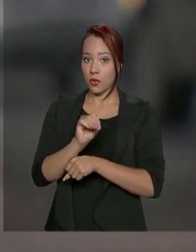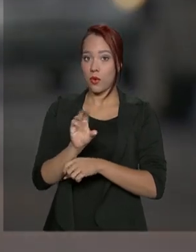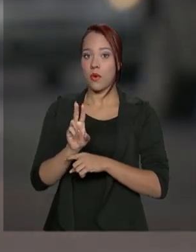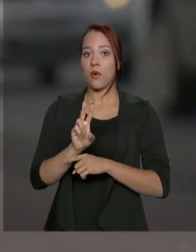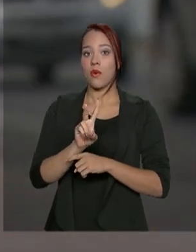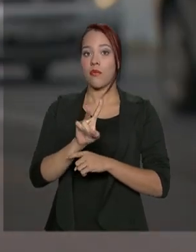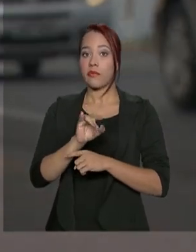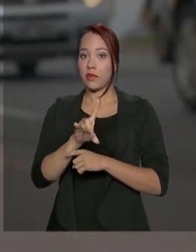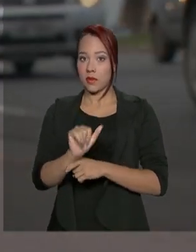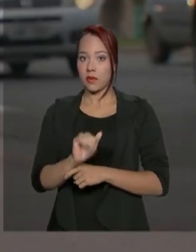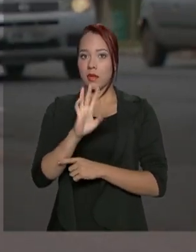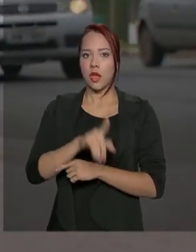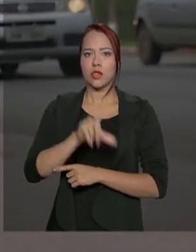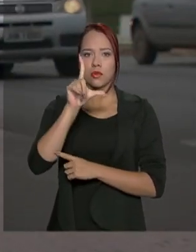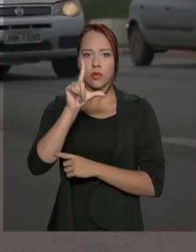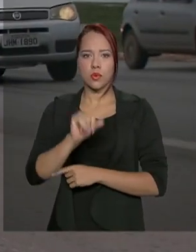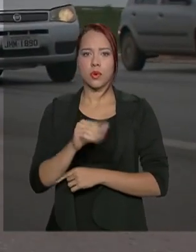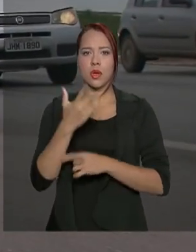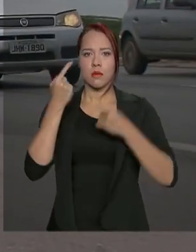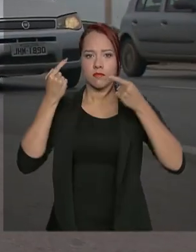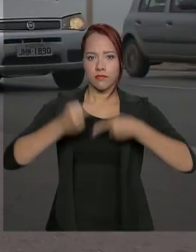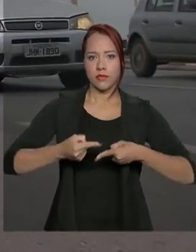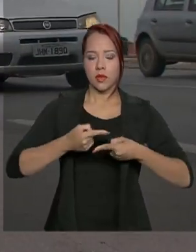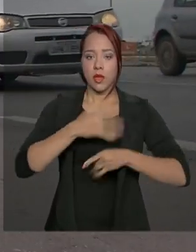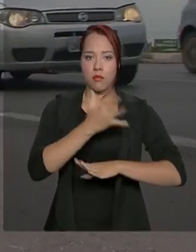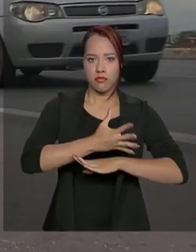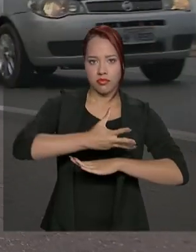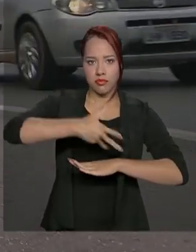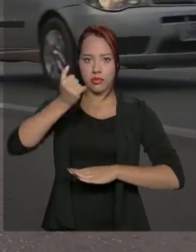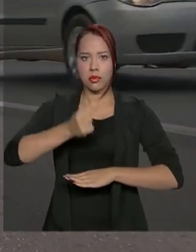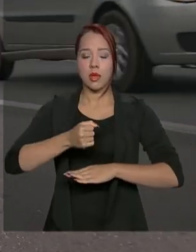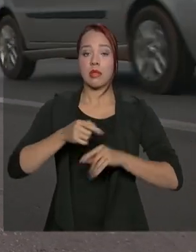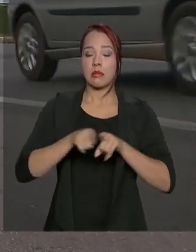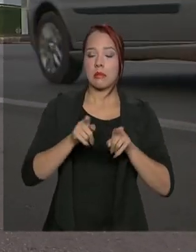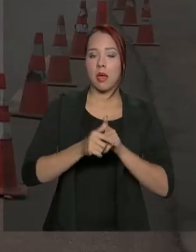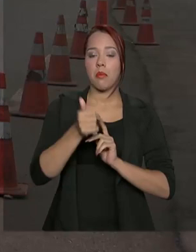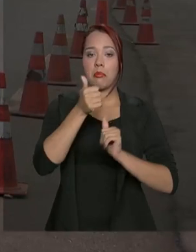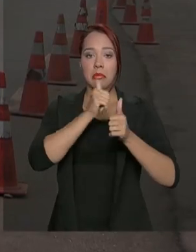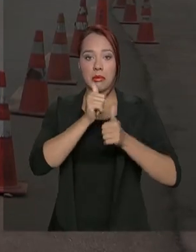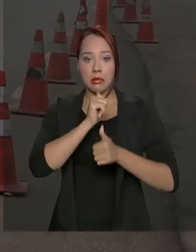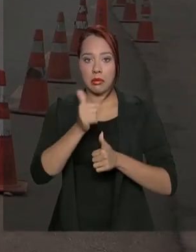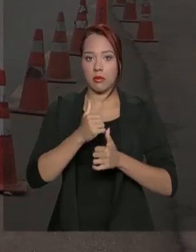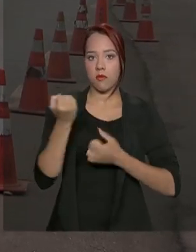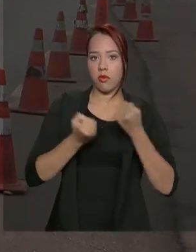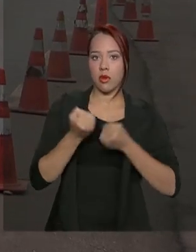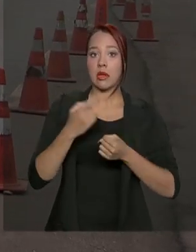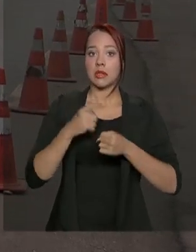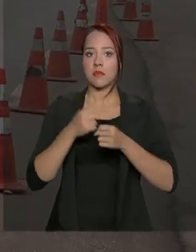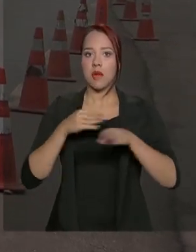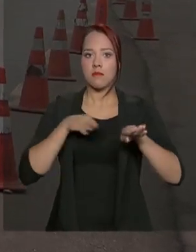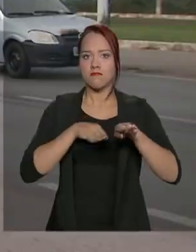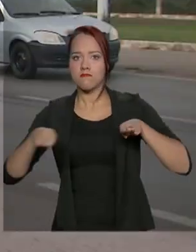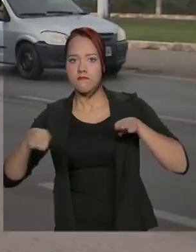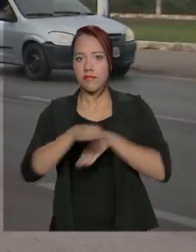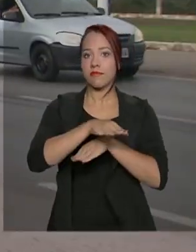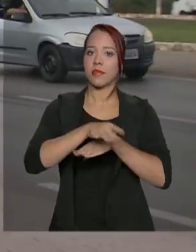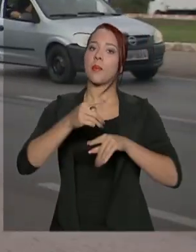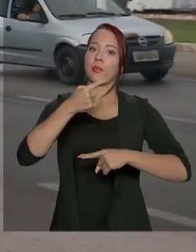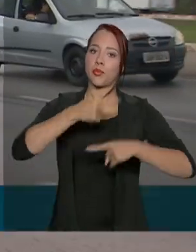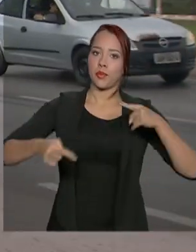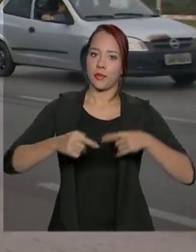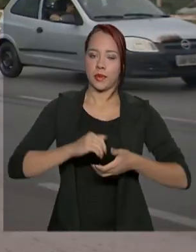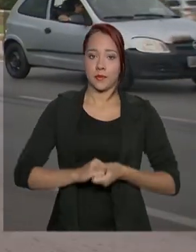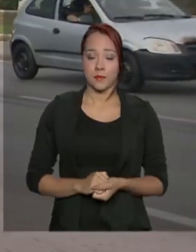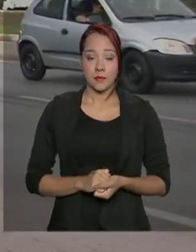infrações de trânsito relacionadas ao excesso de velocidade, embriagueiros ao volante e ultrapassagens proibidas. De acordo